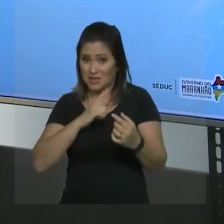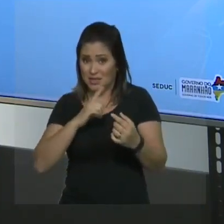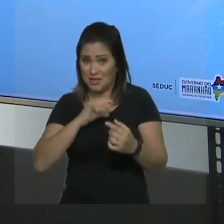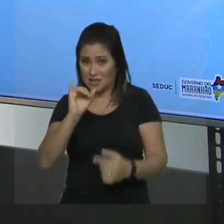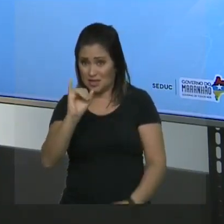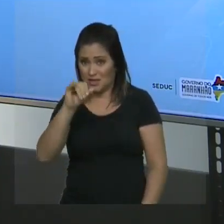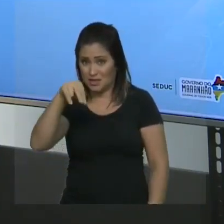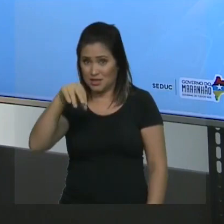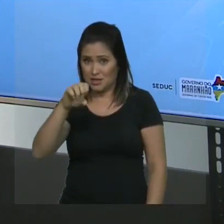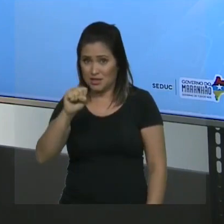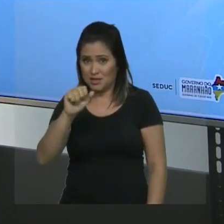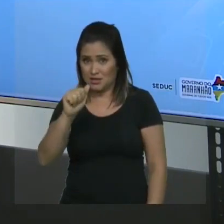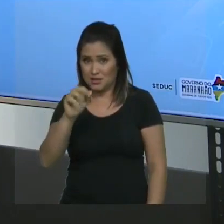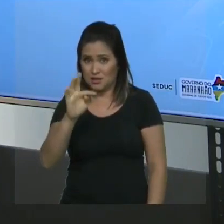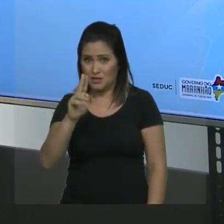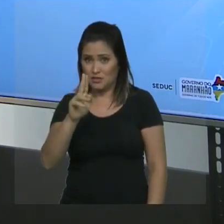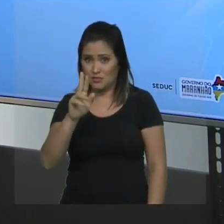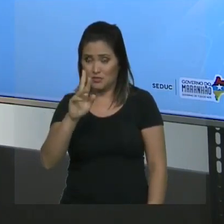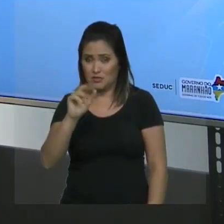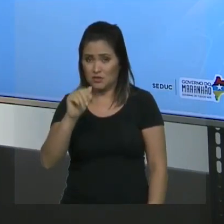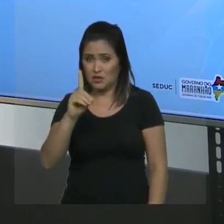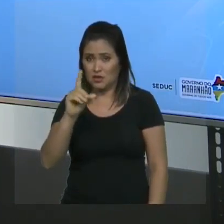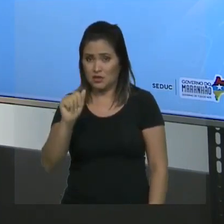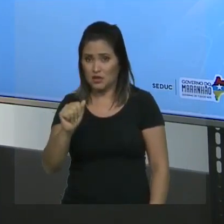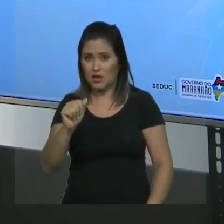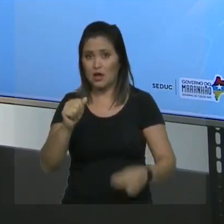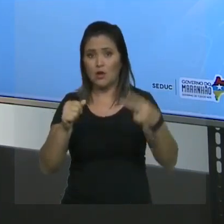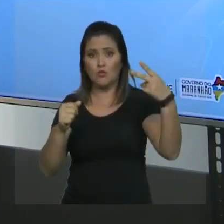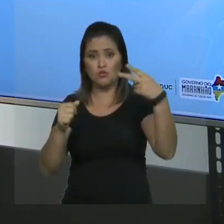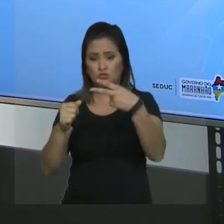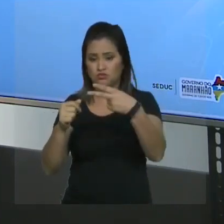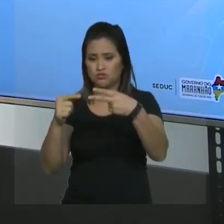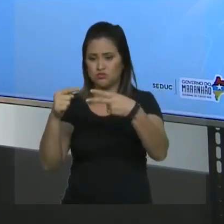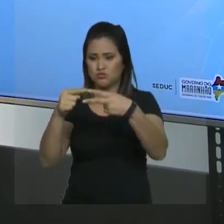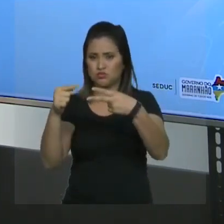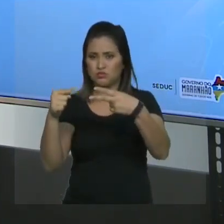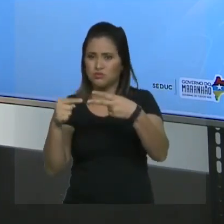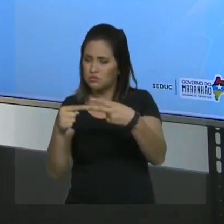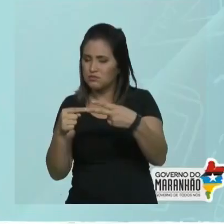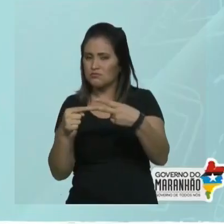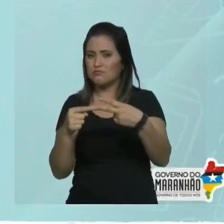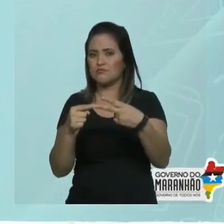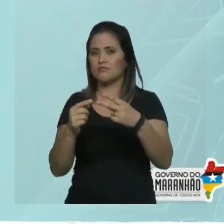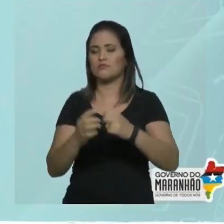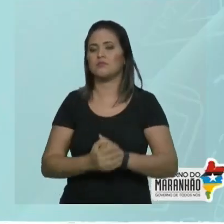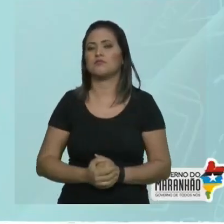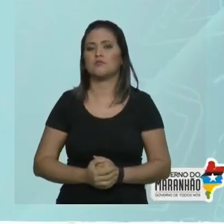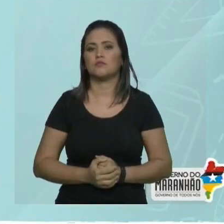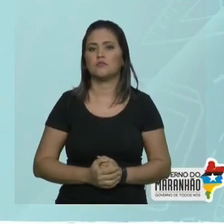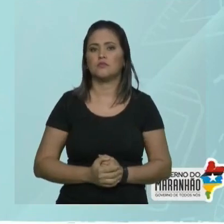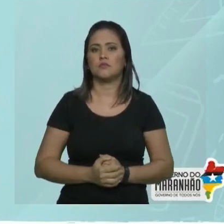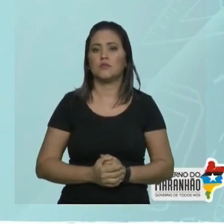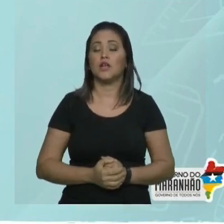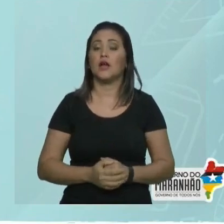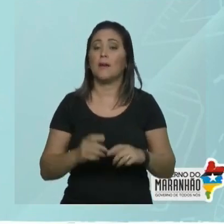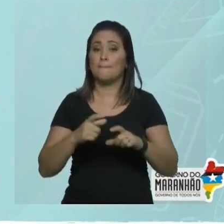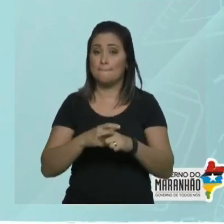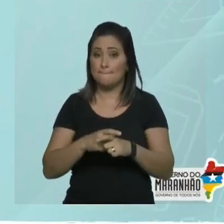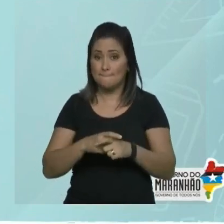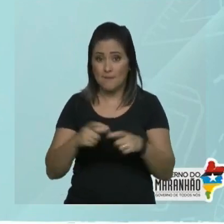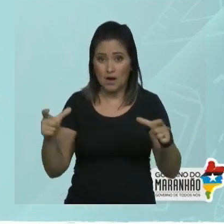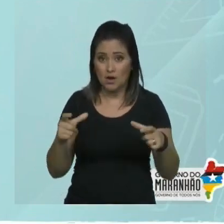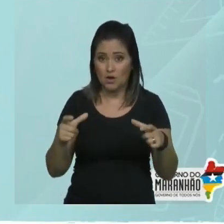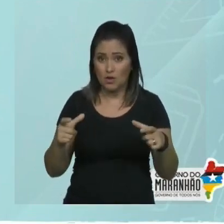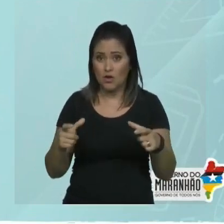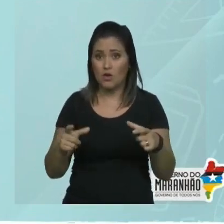achar a cadeia principal. A maior cadeia com a dupla é esta aqui. Ah, pessoal, eu tenho a